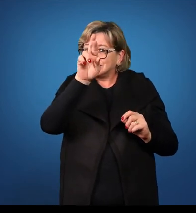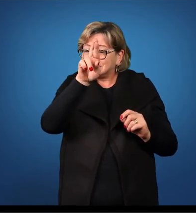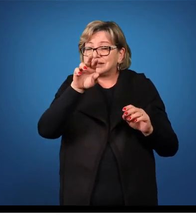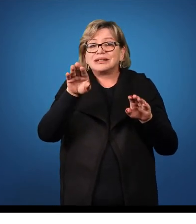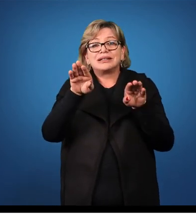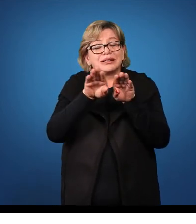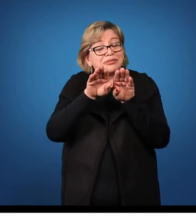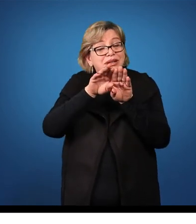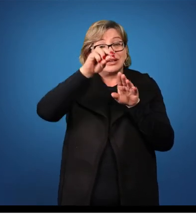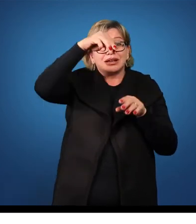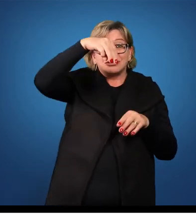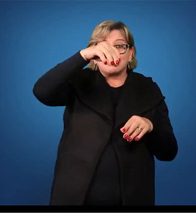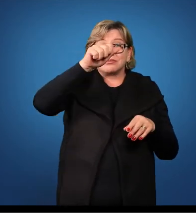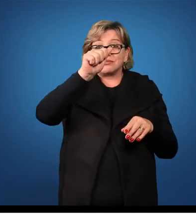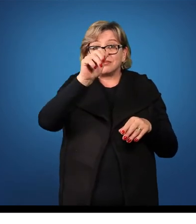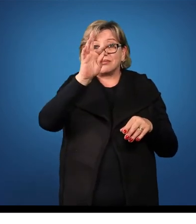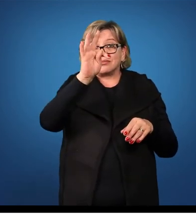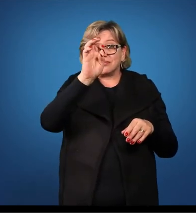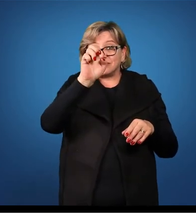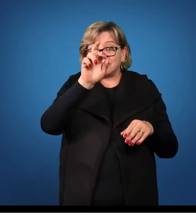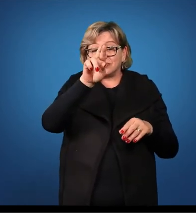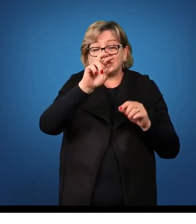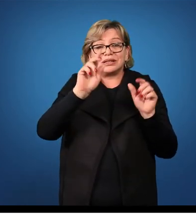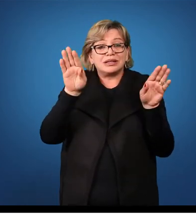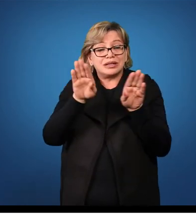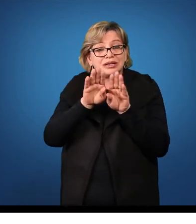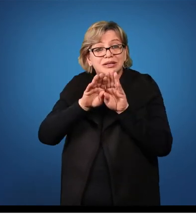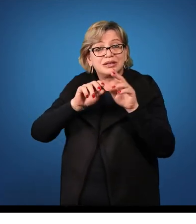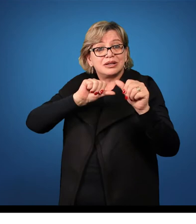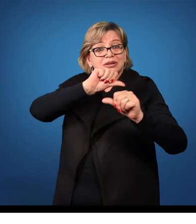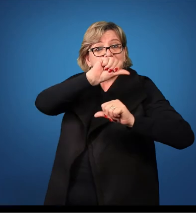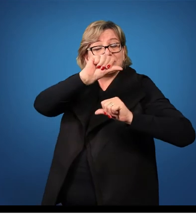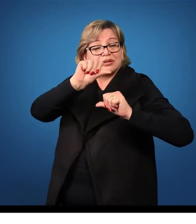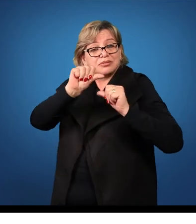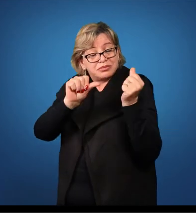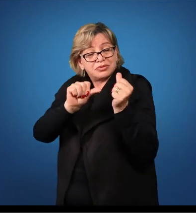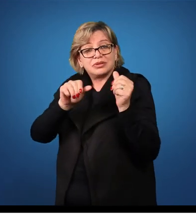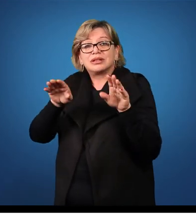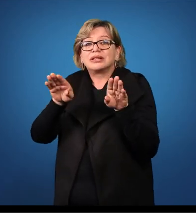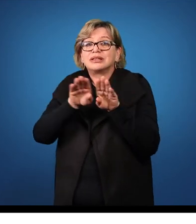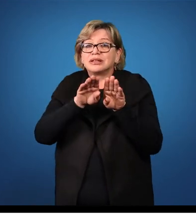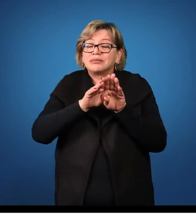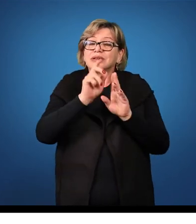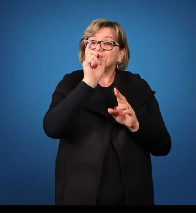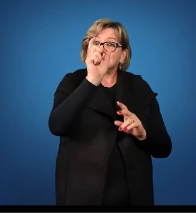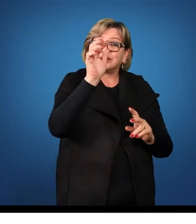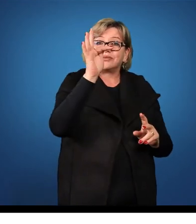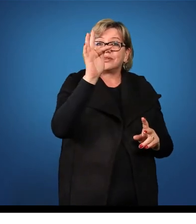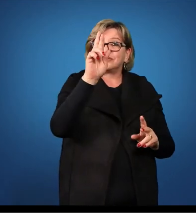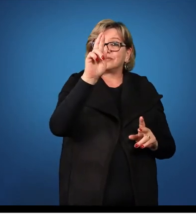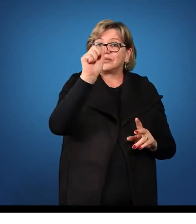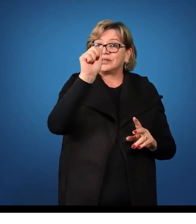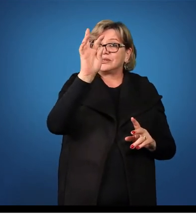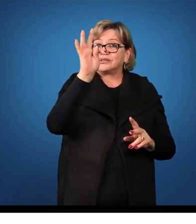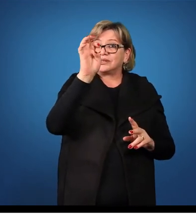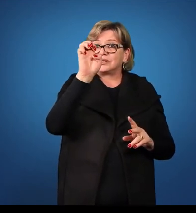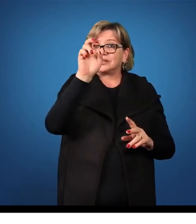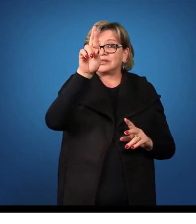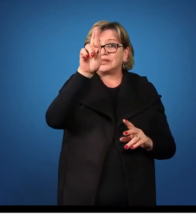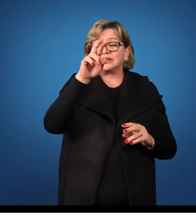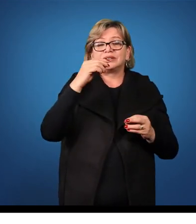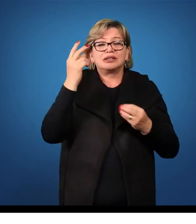declina-se como LEO, LEONES. A palavra FRATER, também como LEO, LEONES. A palavra